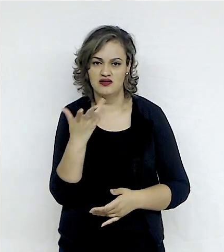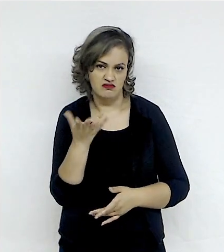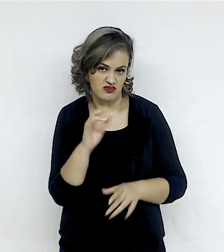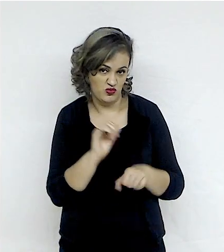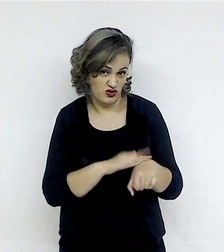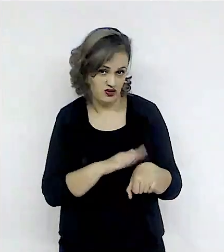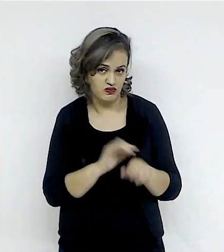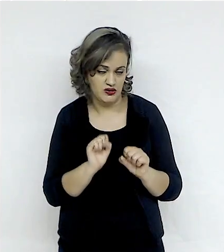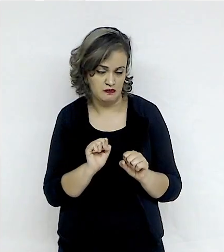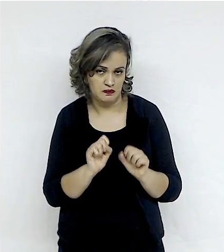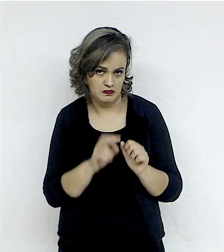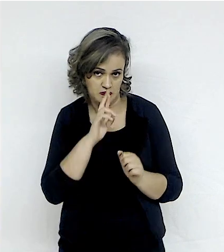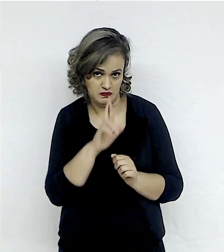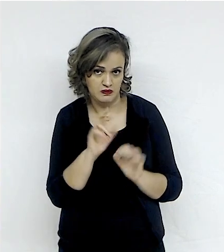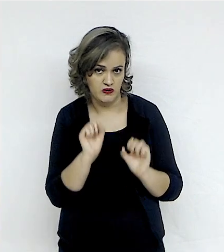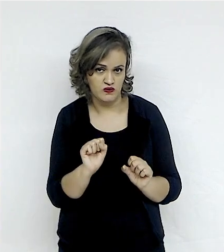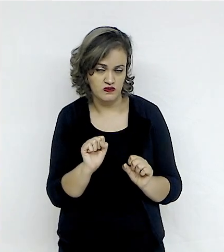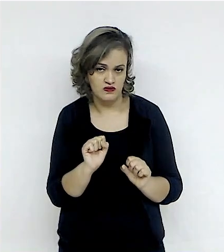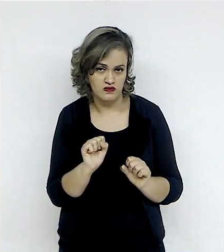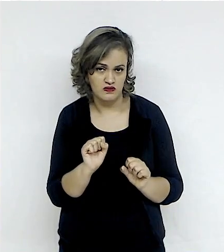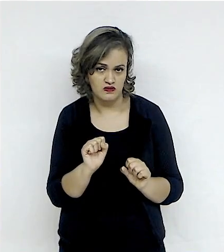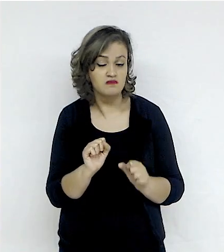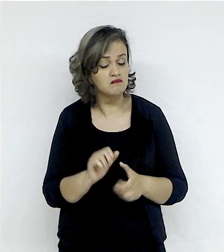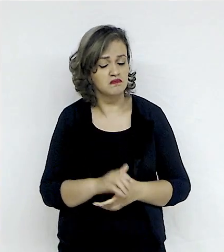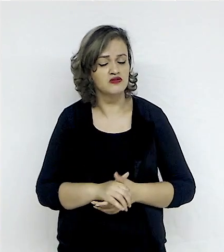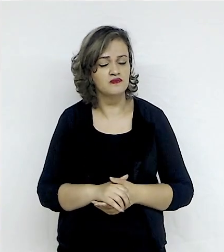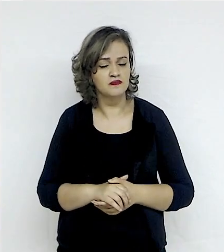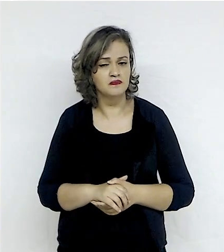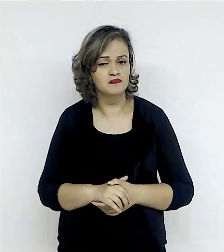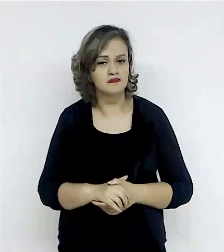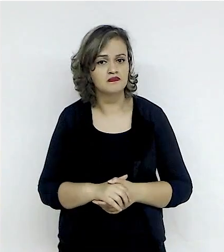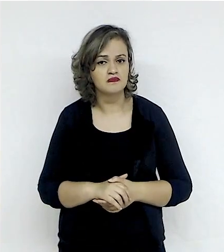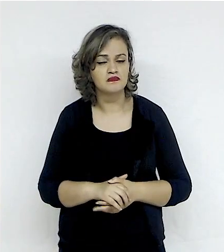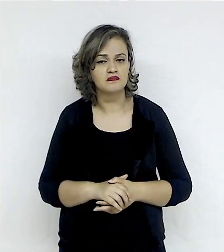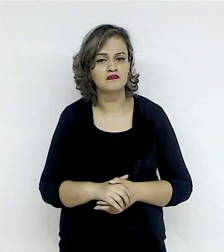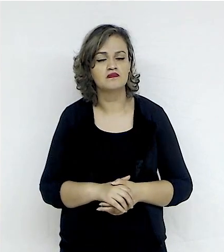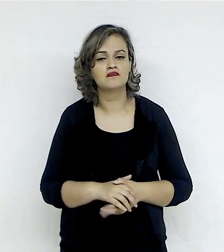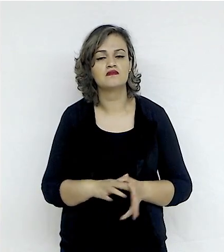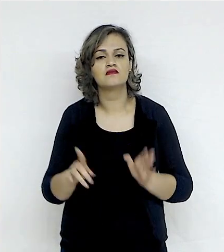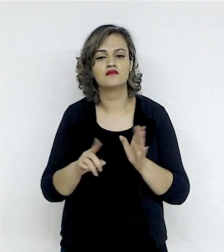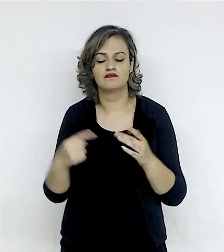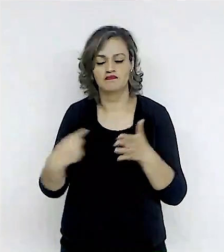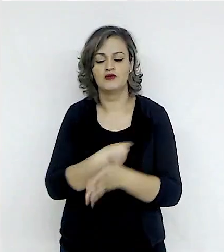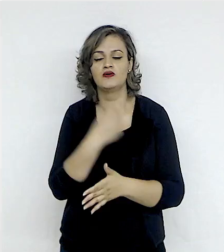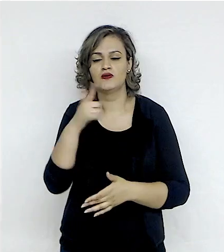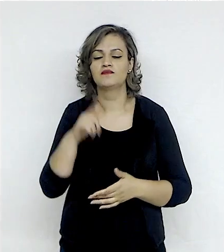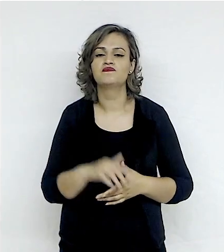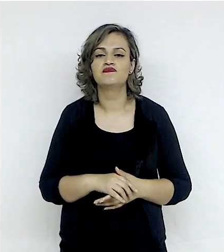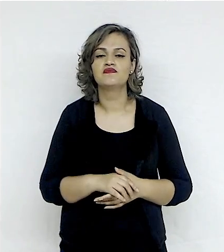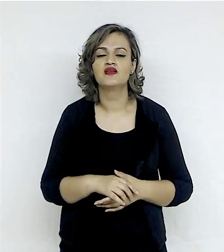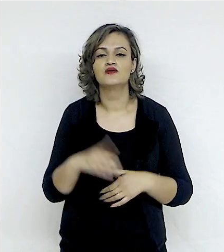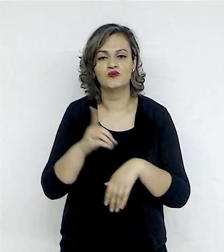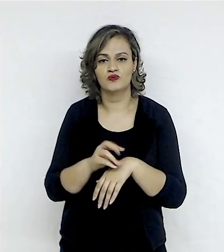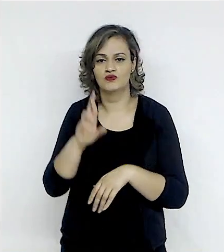teria disponibilidade de tentar fazer alguma reflexão a respeito. A primeira que nos chegou, agora há pouco, é do